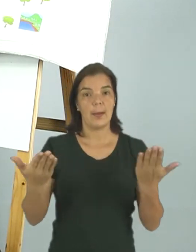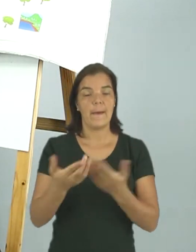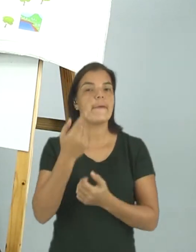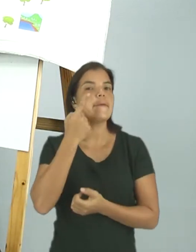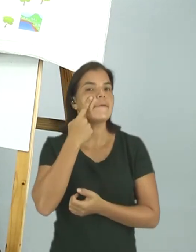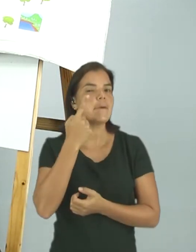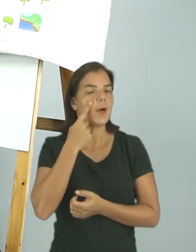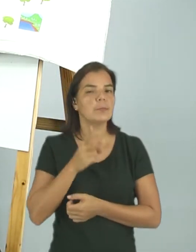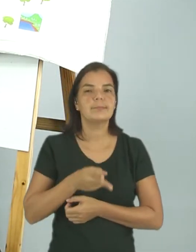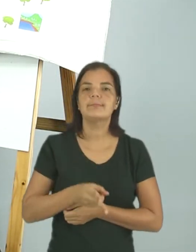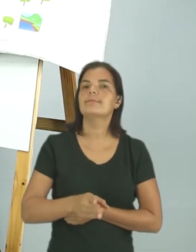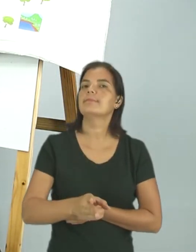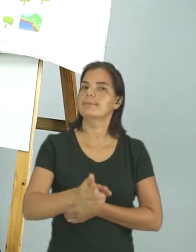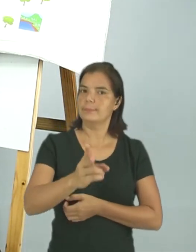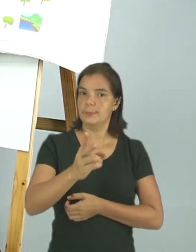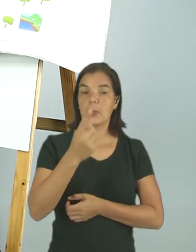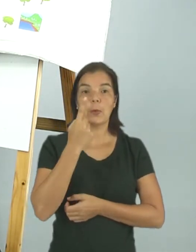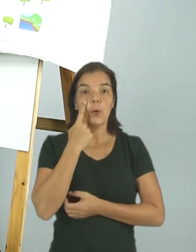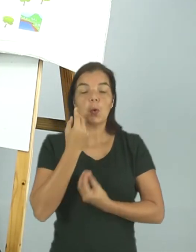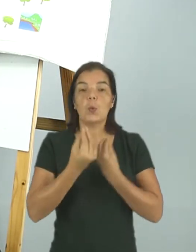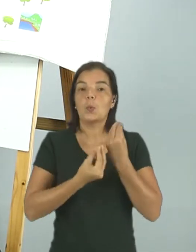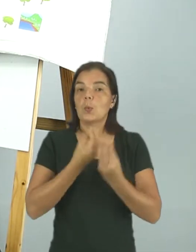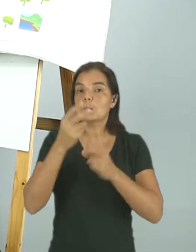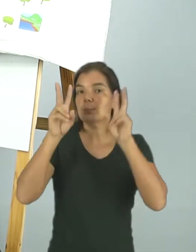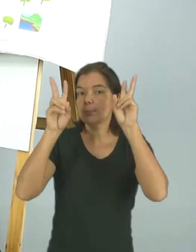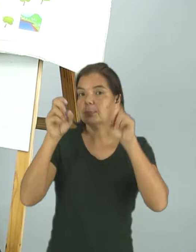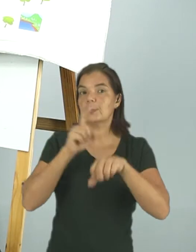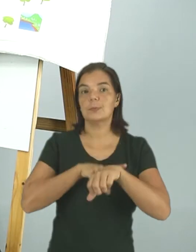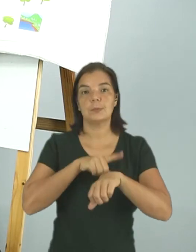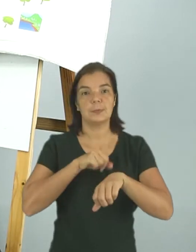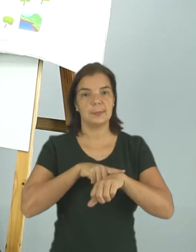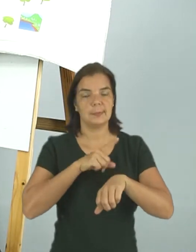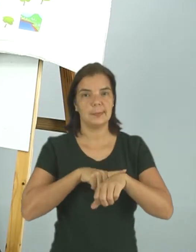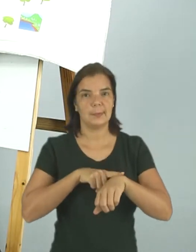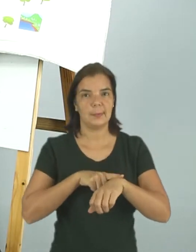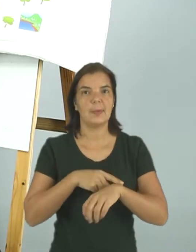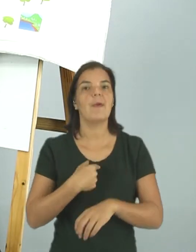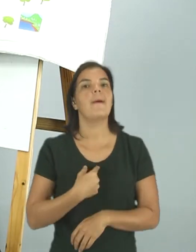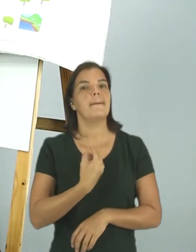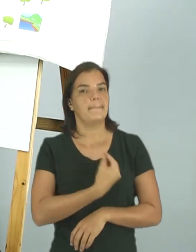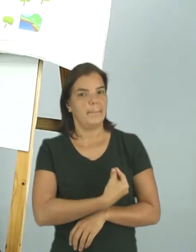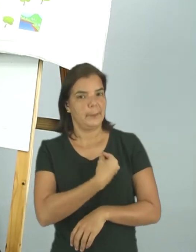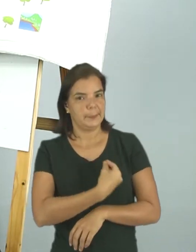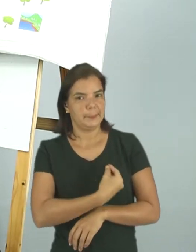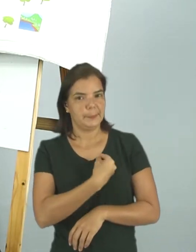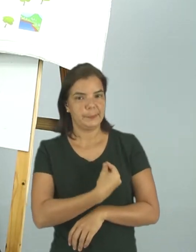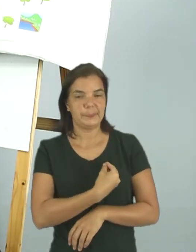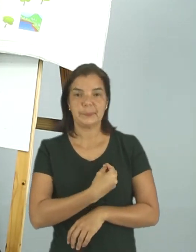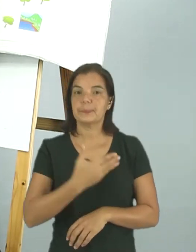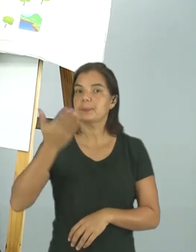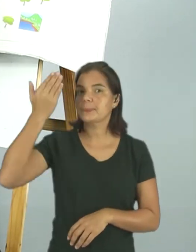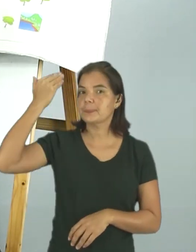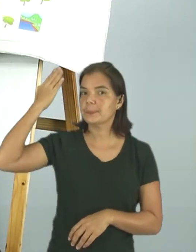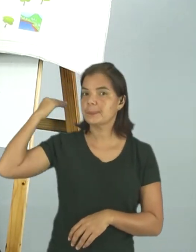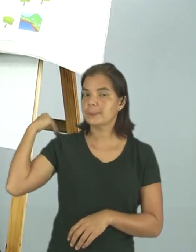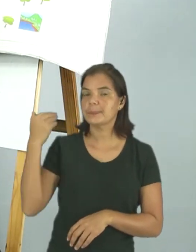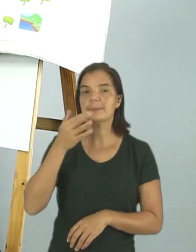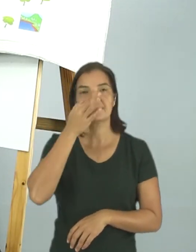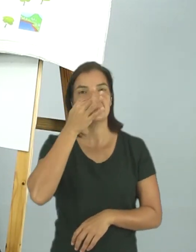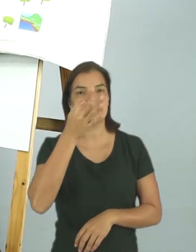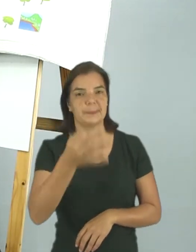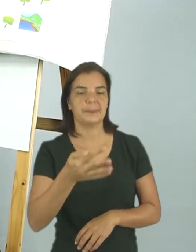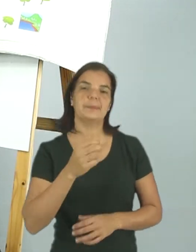nós vamos continuar vendo sobre o tempo e presente, o passado e